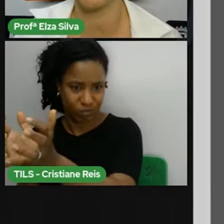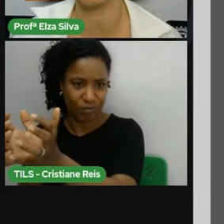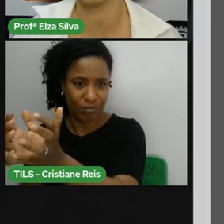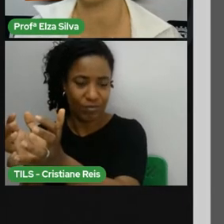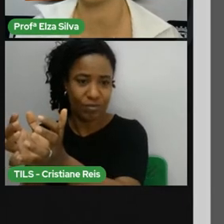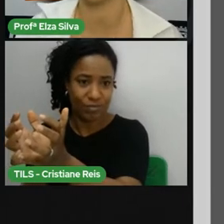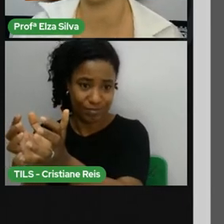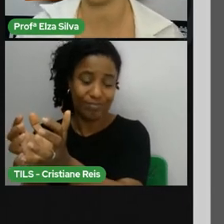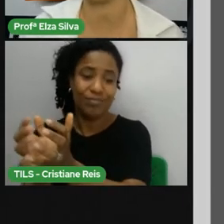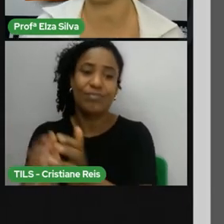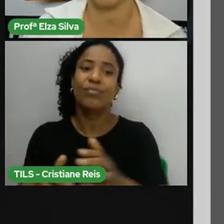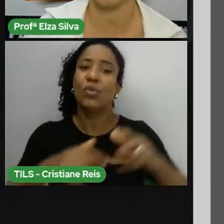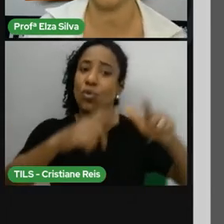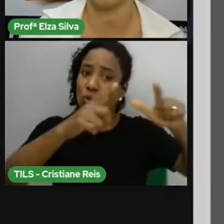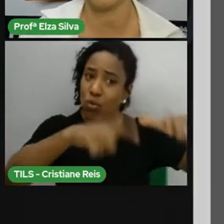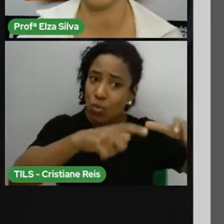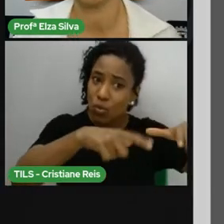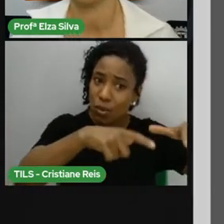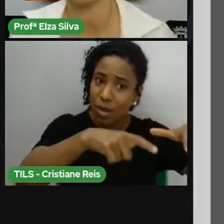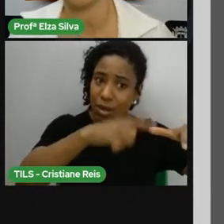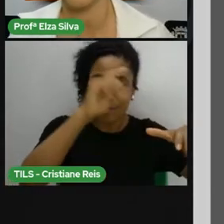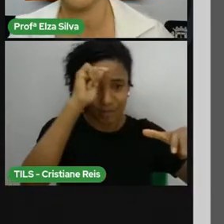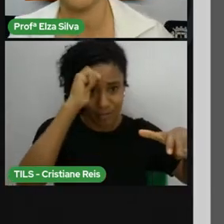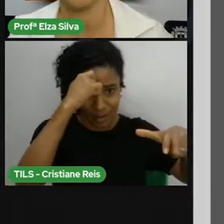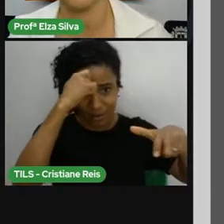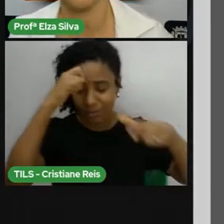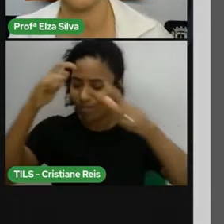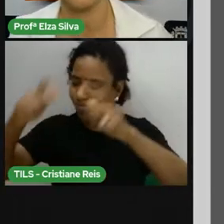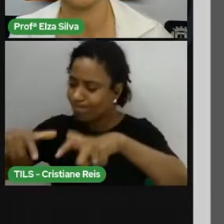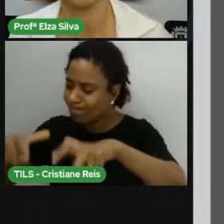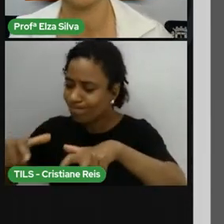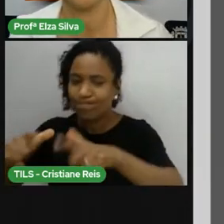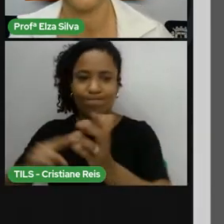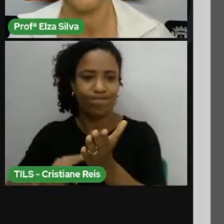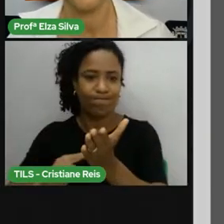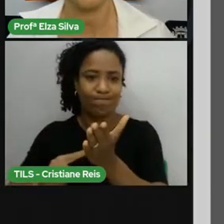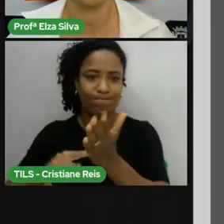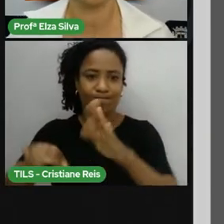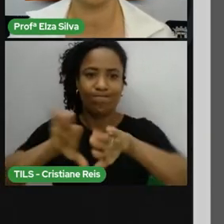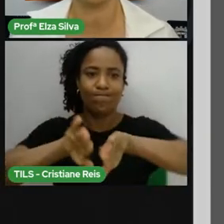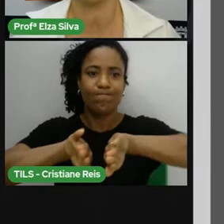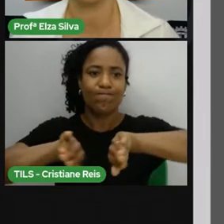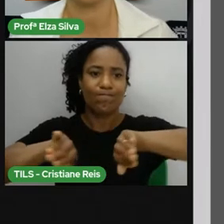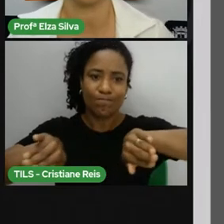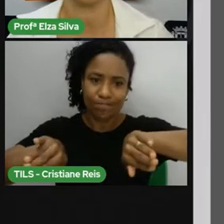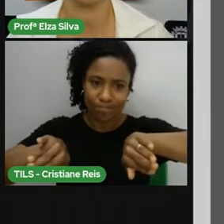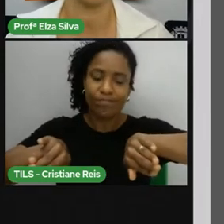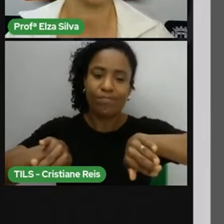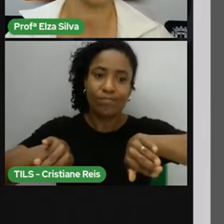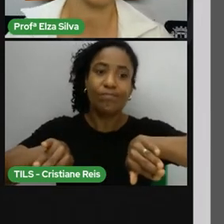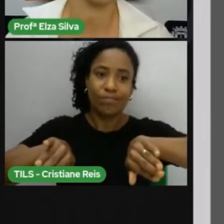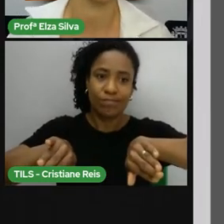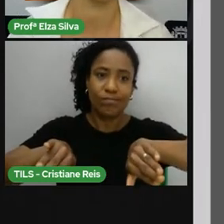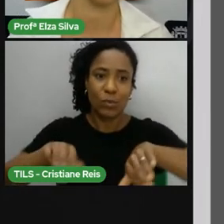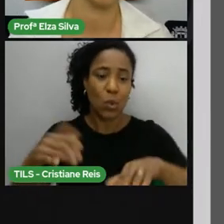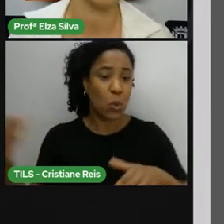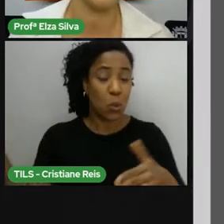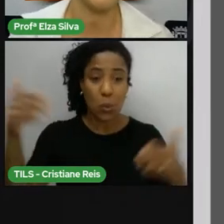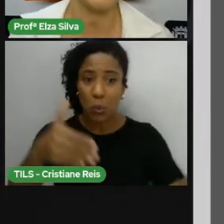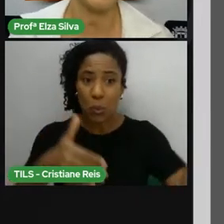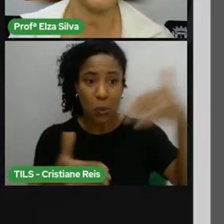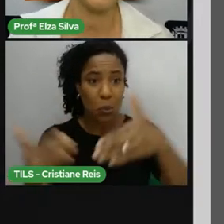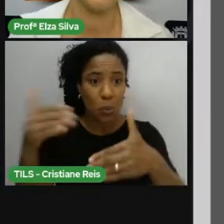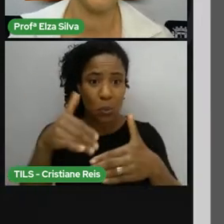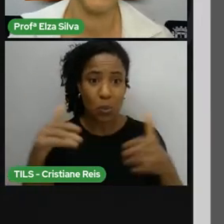separadas. Existiam locais para negros, locais para brancos. E um não podia frequentar o espaço do outro.